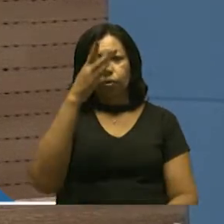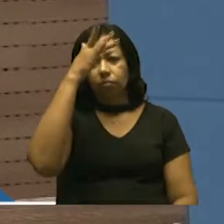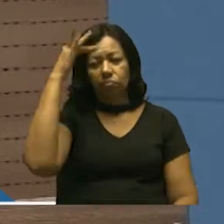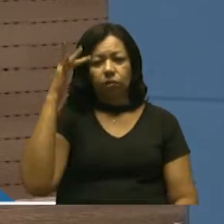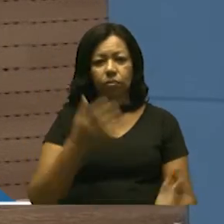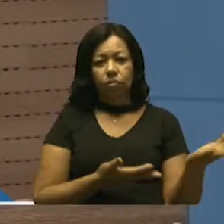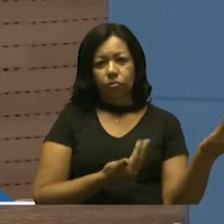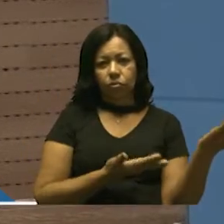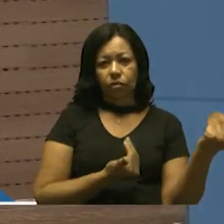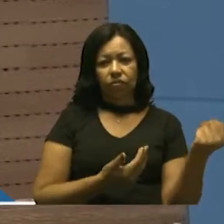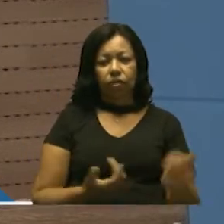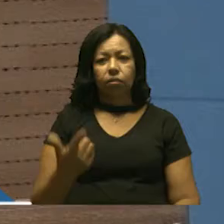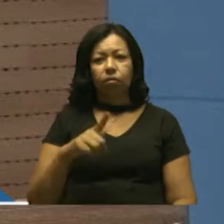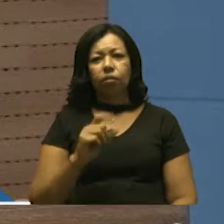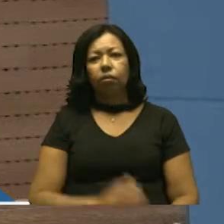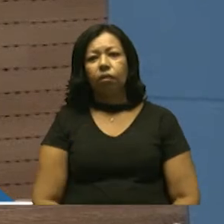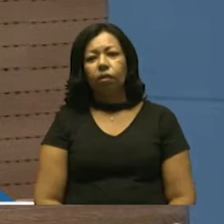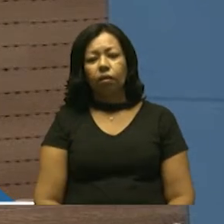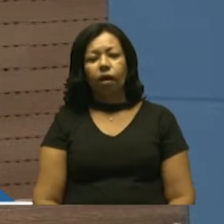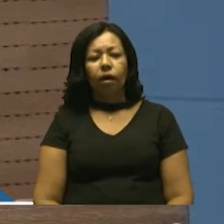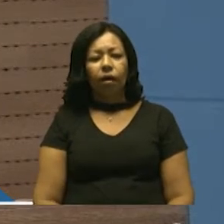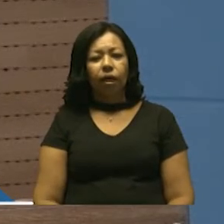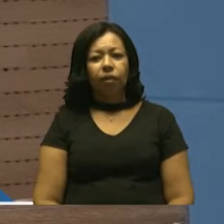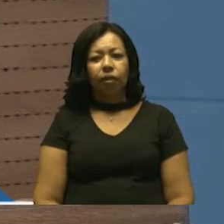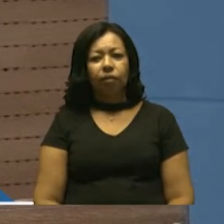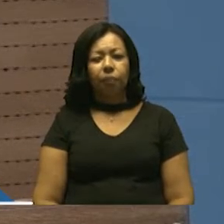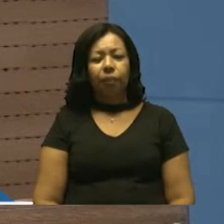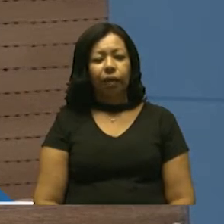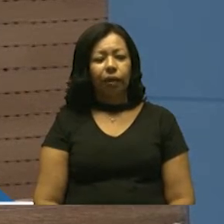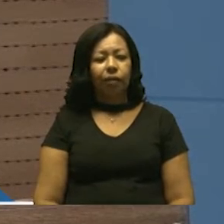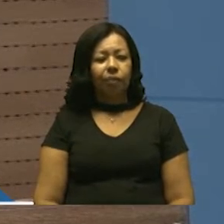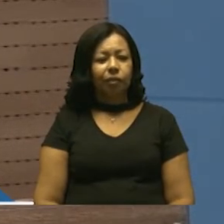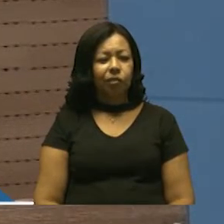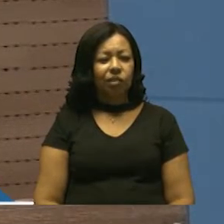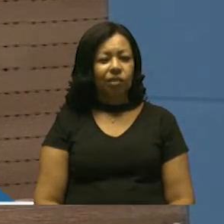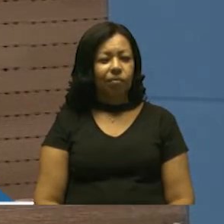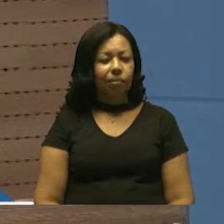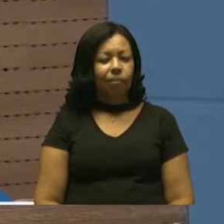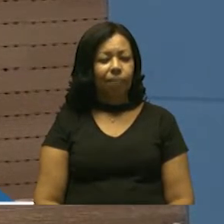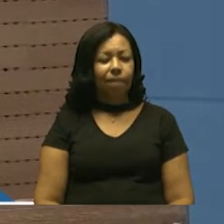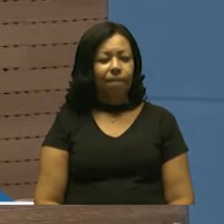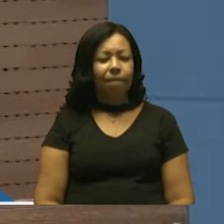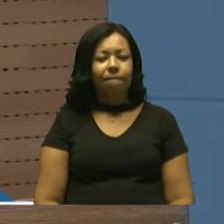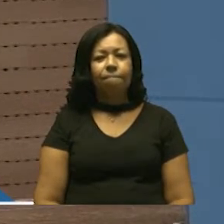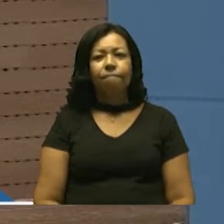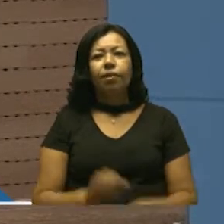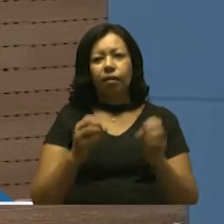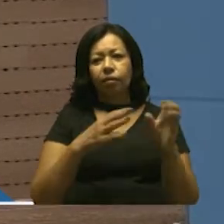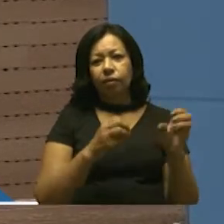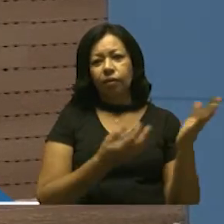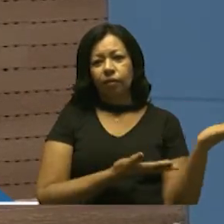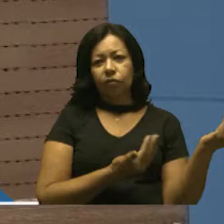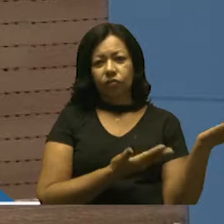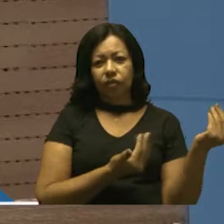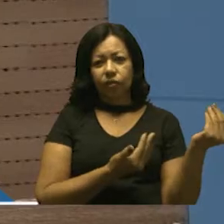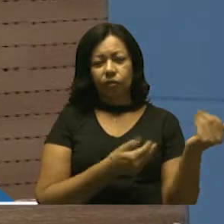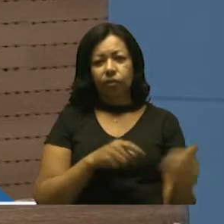diversas formas de você ensinar essa juventude a